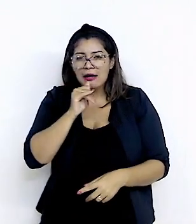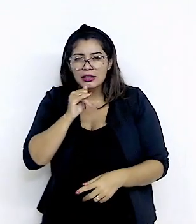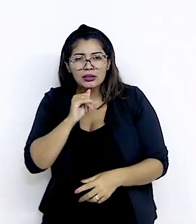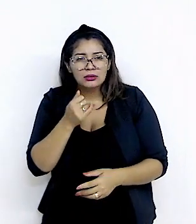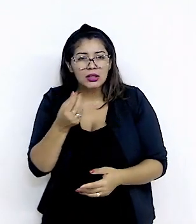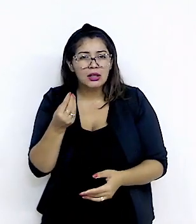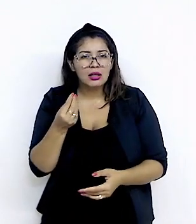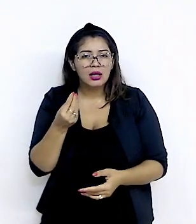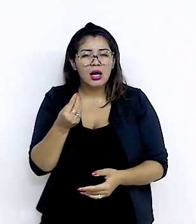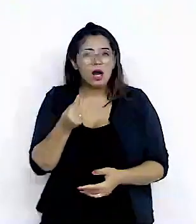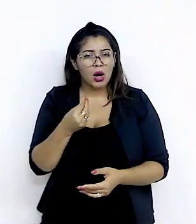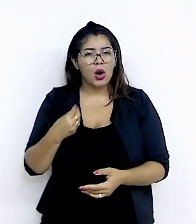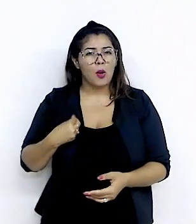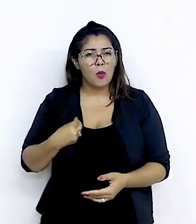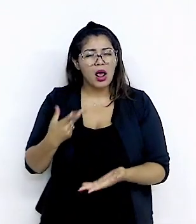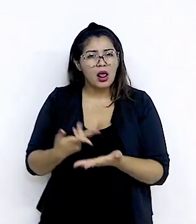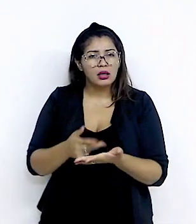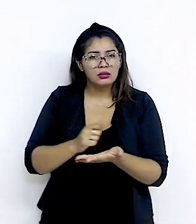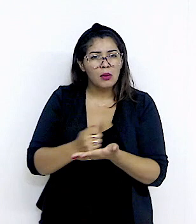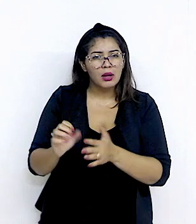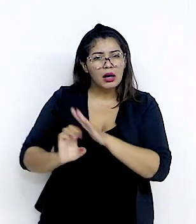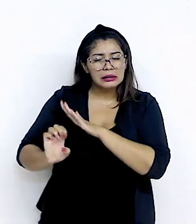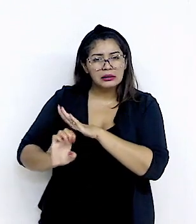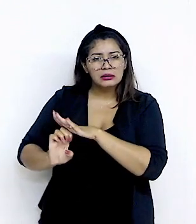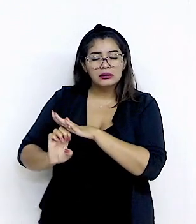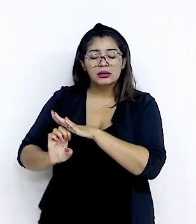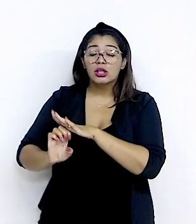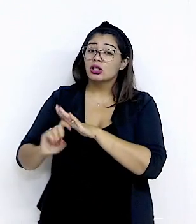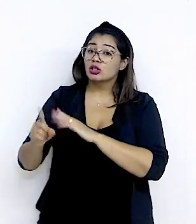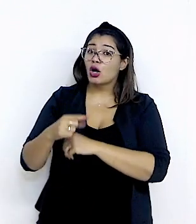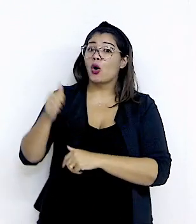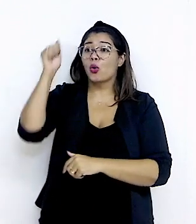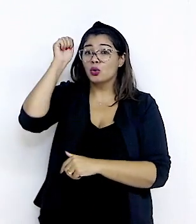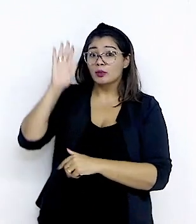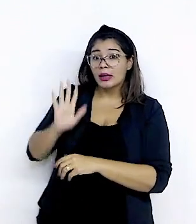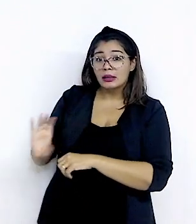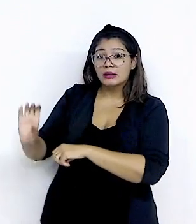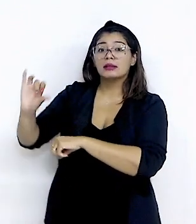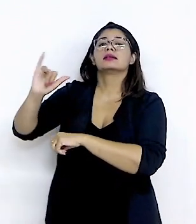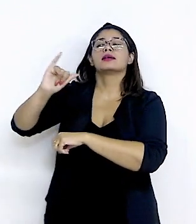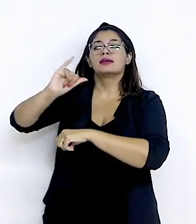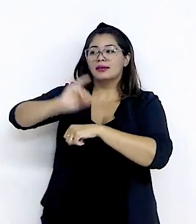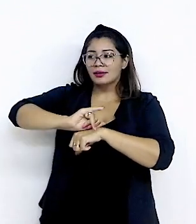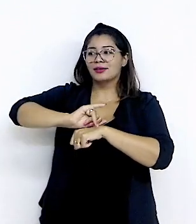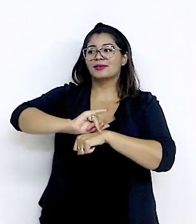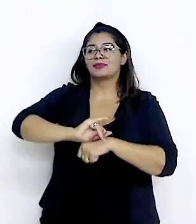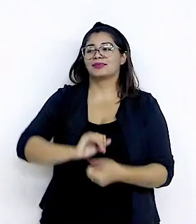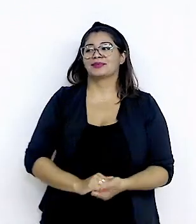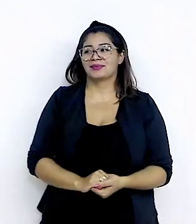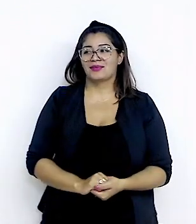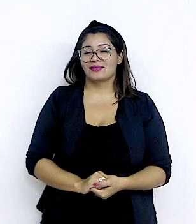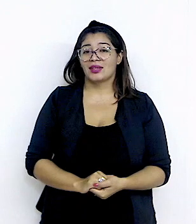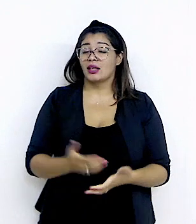uma presença marcante Sobretudo na área comercial São os países da Ásia Central Que pertenciam à antiga União